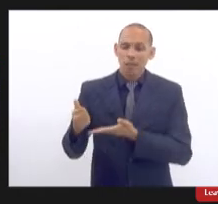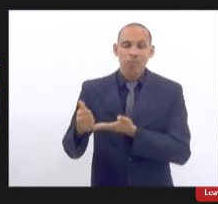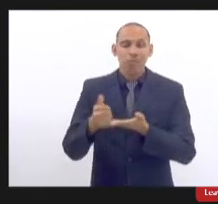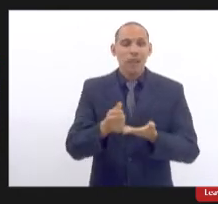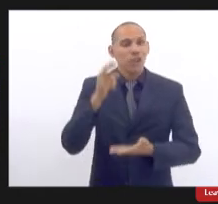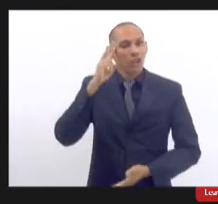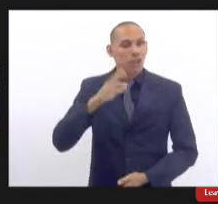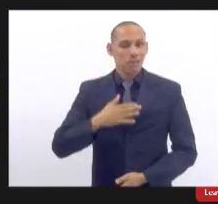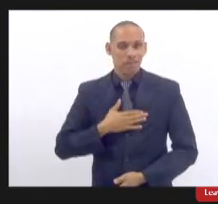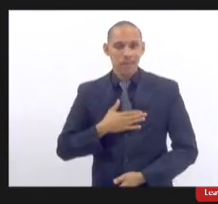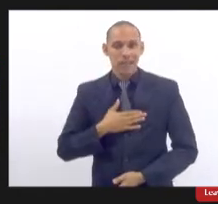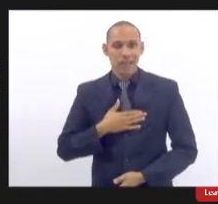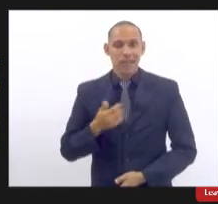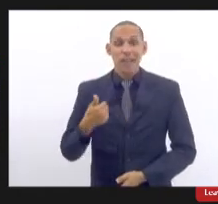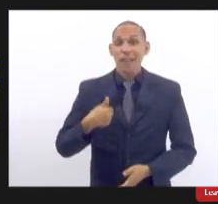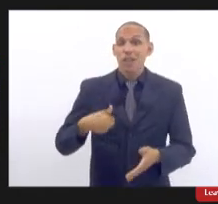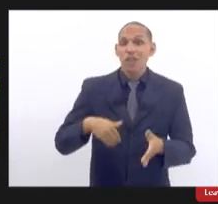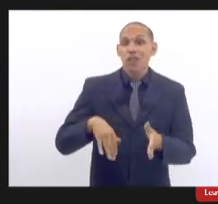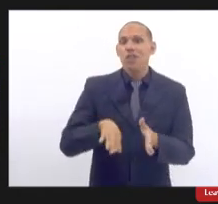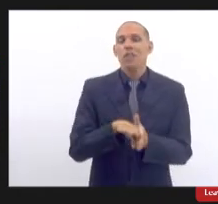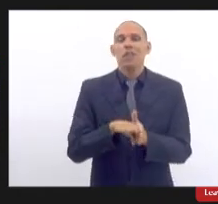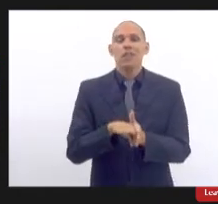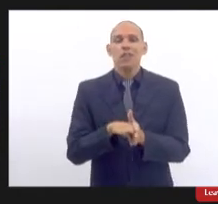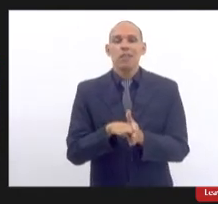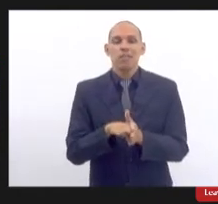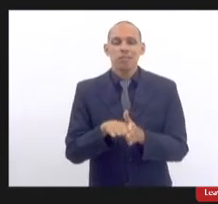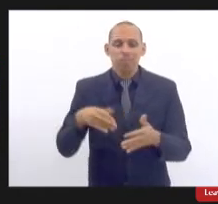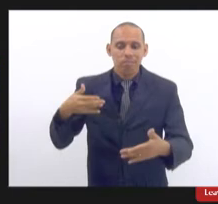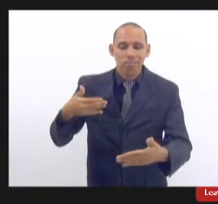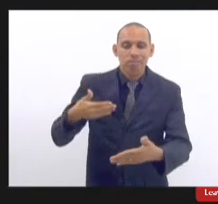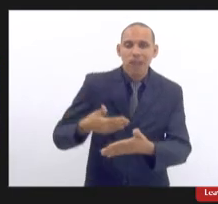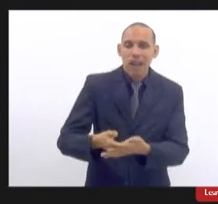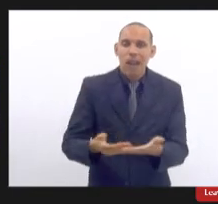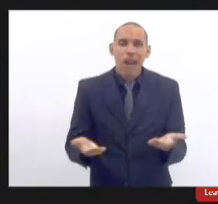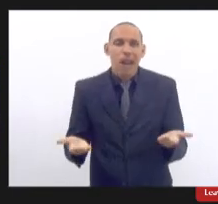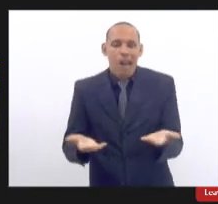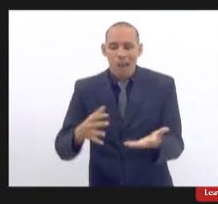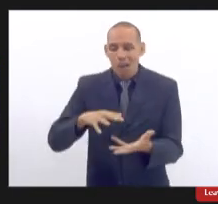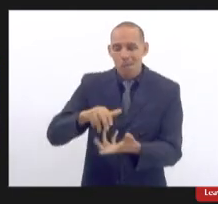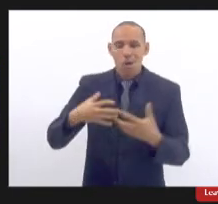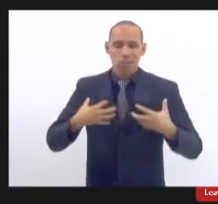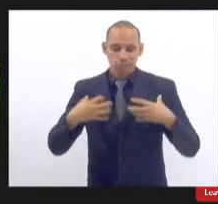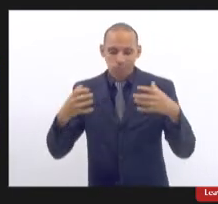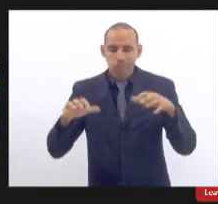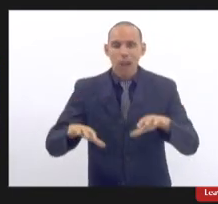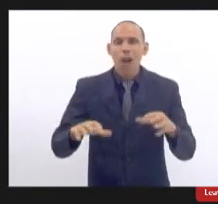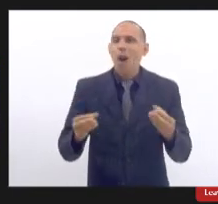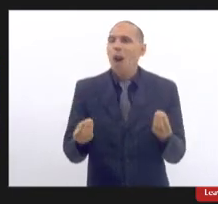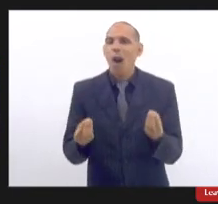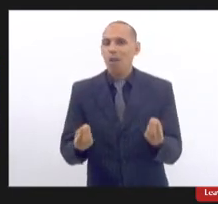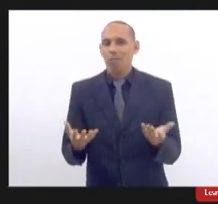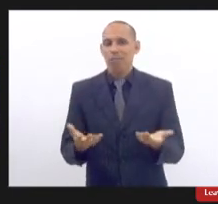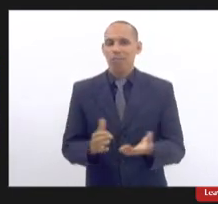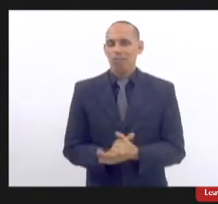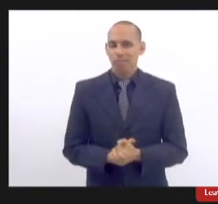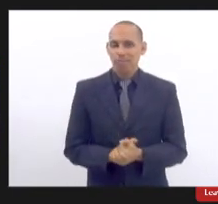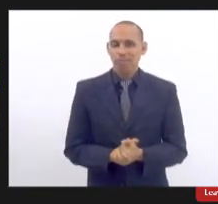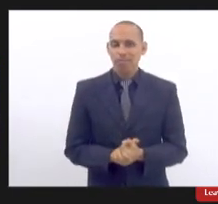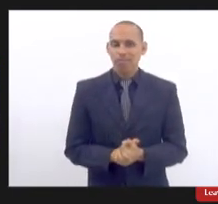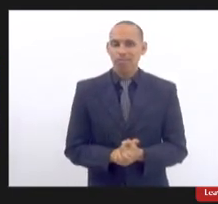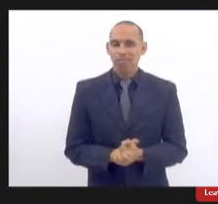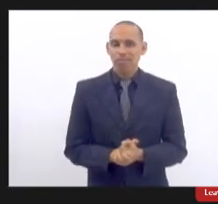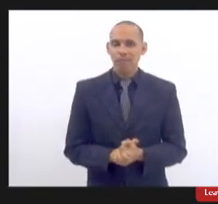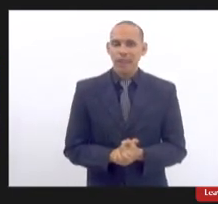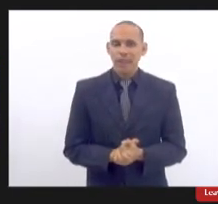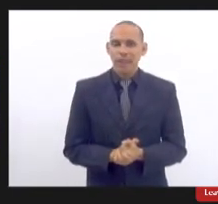história como eu cheguei nesse mundo do explante da doença do silicone e o que que